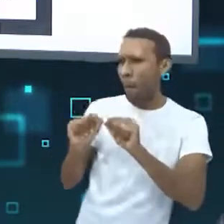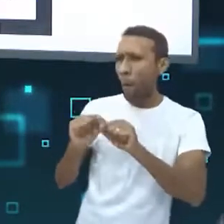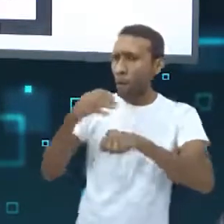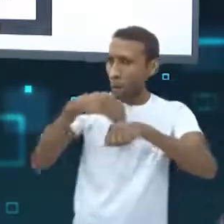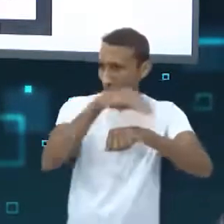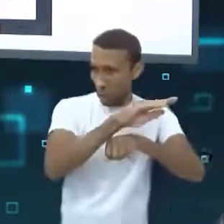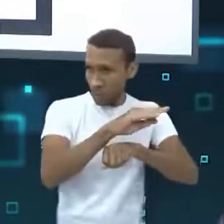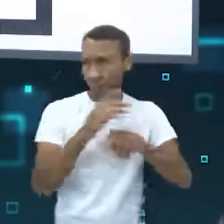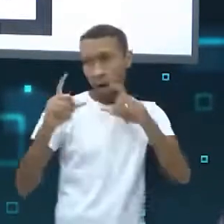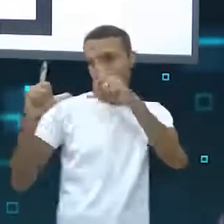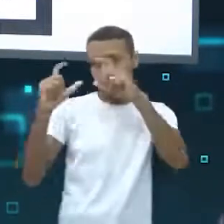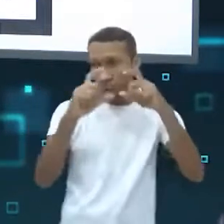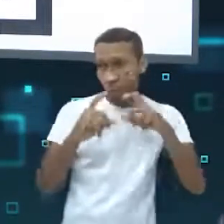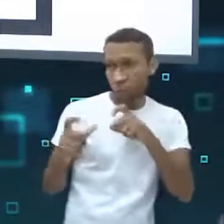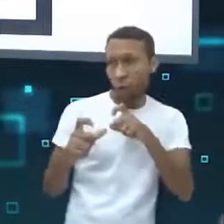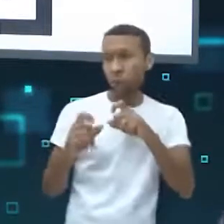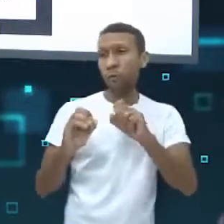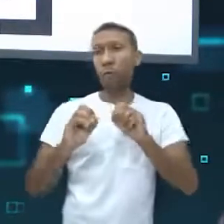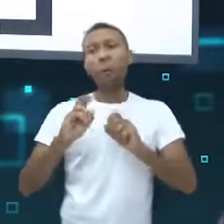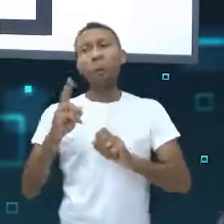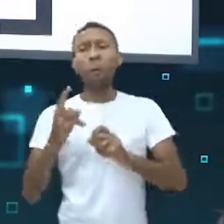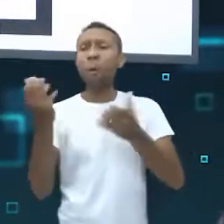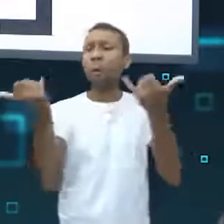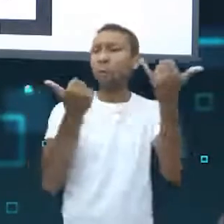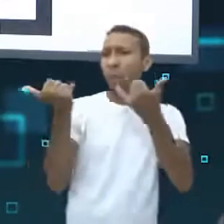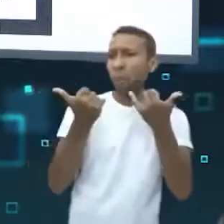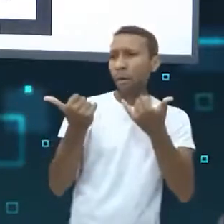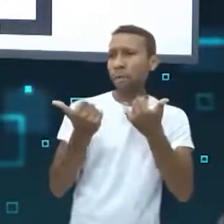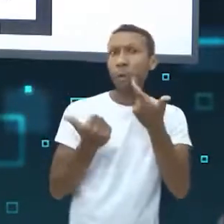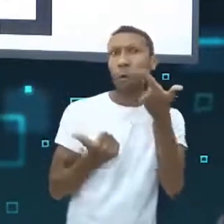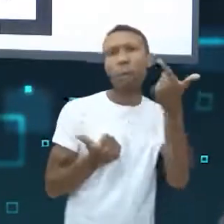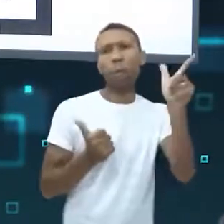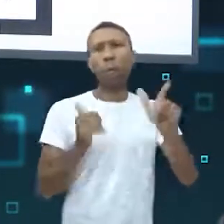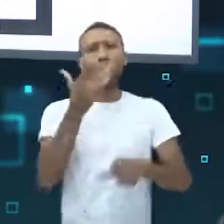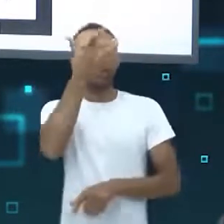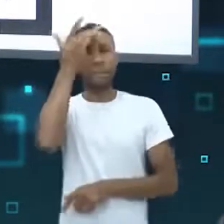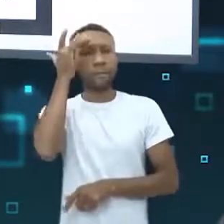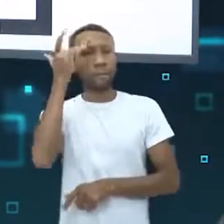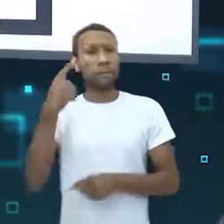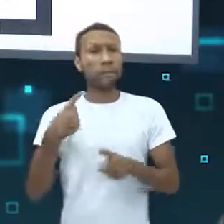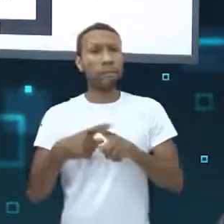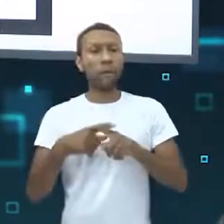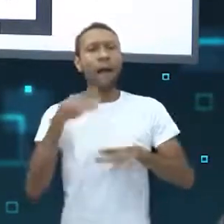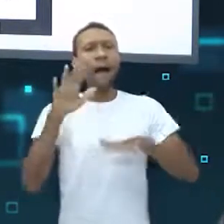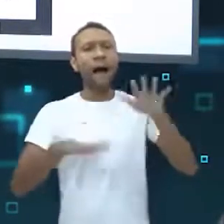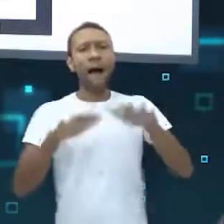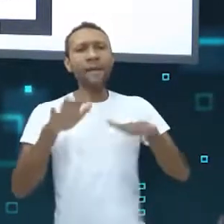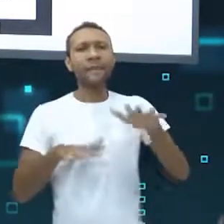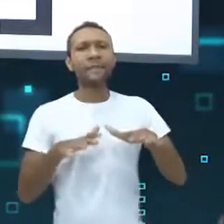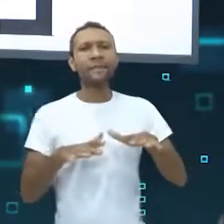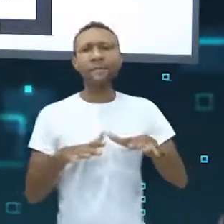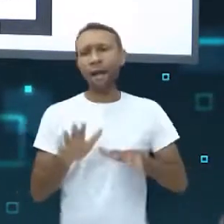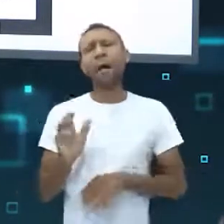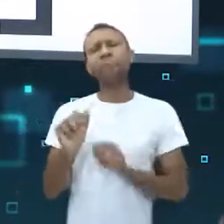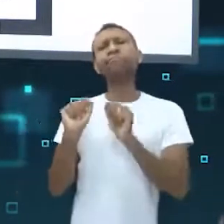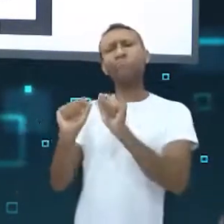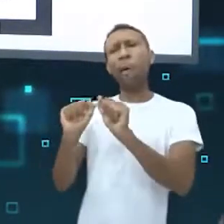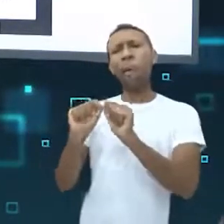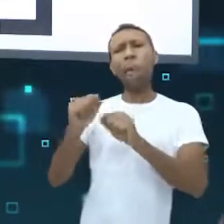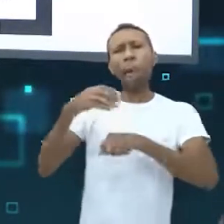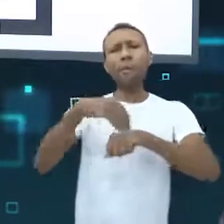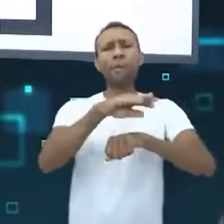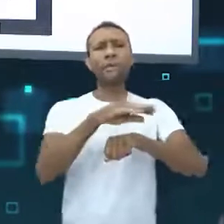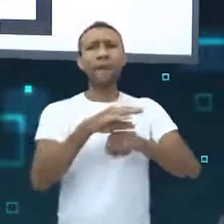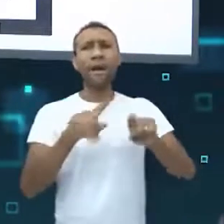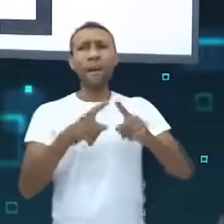uma foto ou publicar informações de outra pessoa. Até porque, às vezes, ele nem tem problema com a postagem da foto em si,